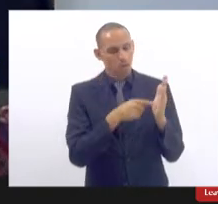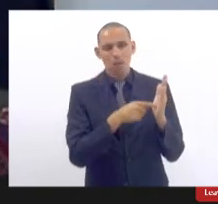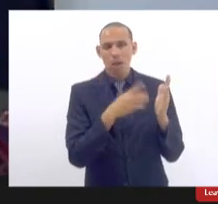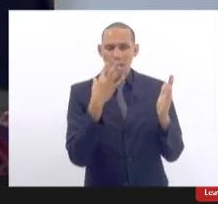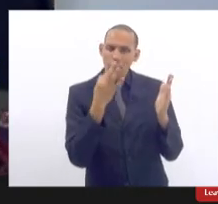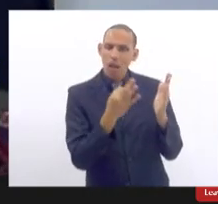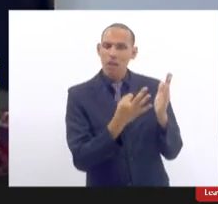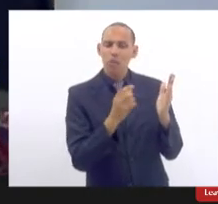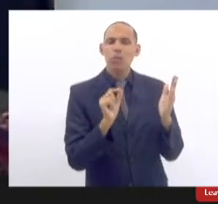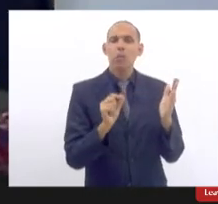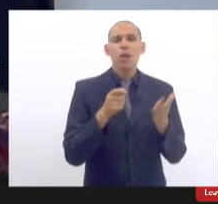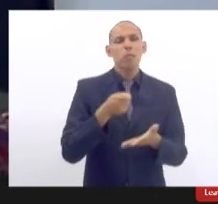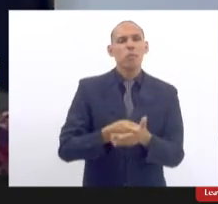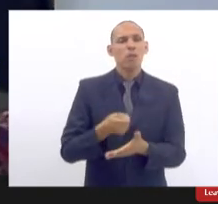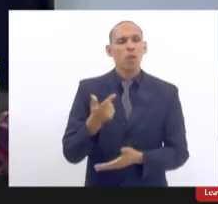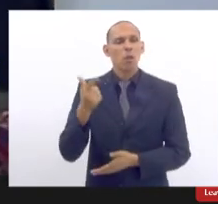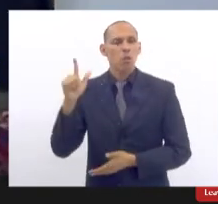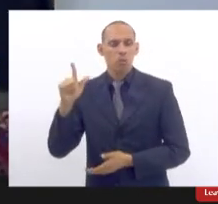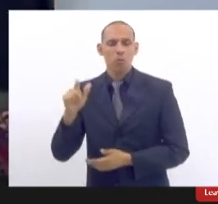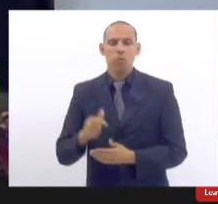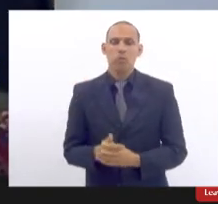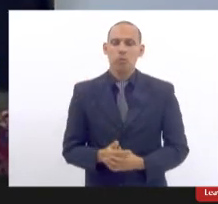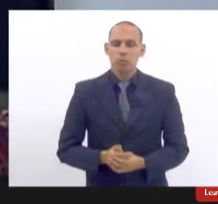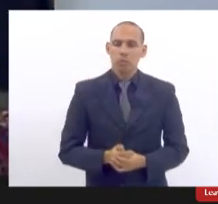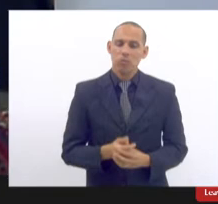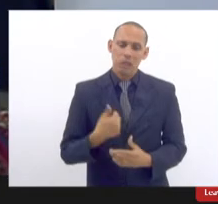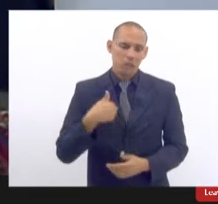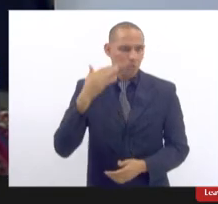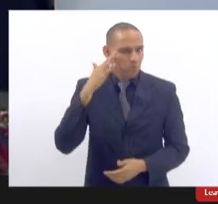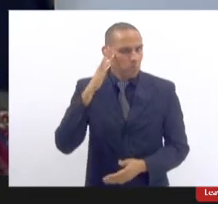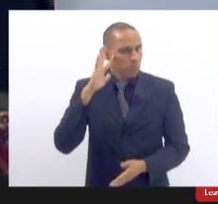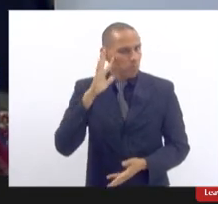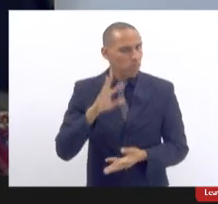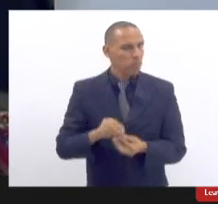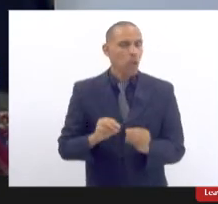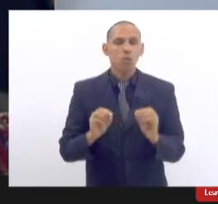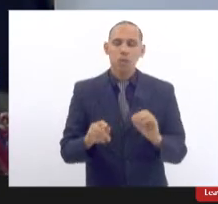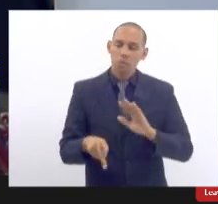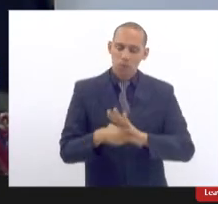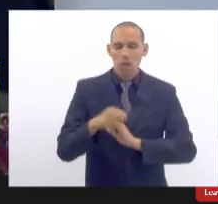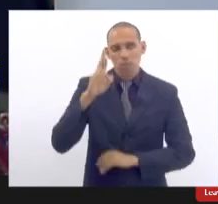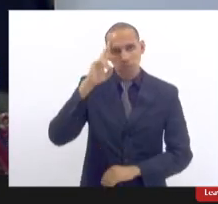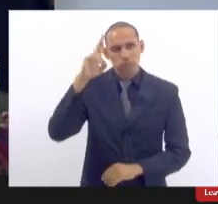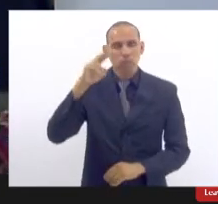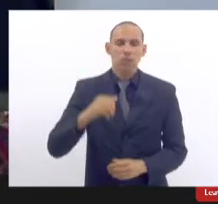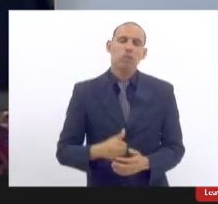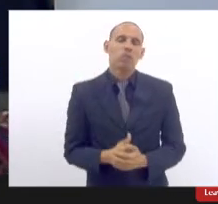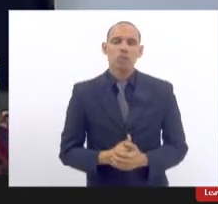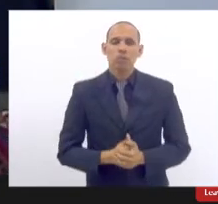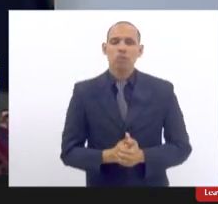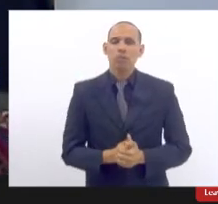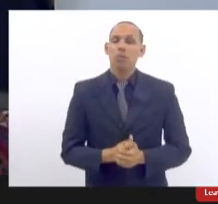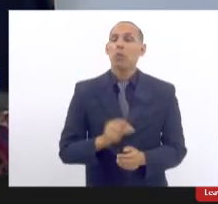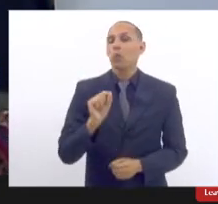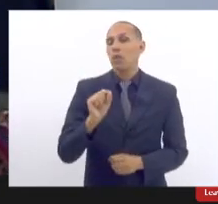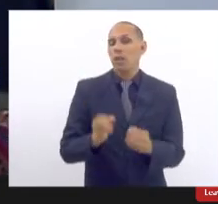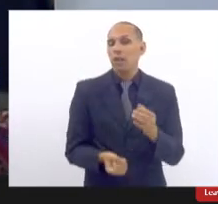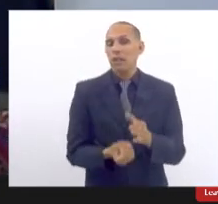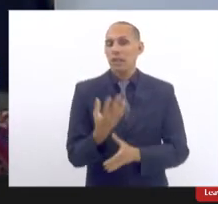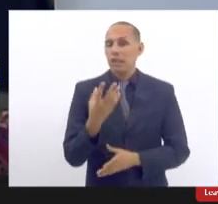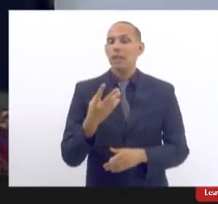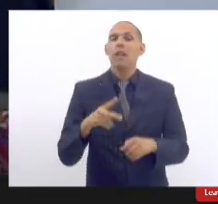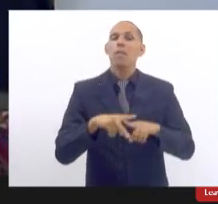outra obrigação que entendo eu que é da vossa superintendência que é criação e